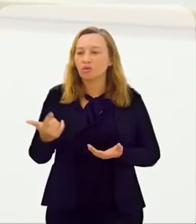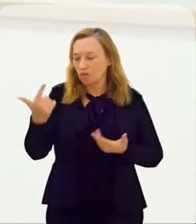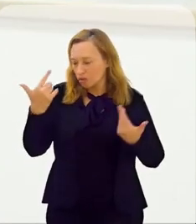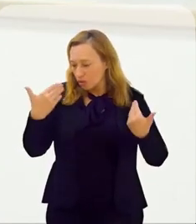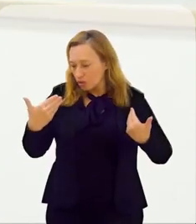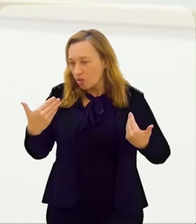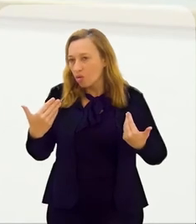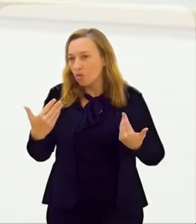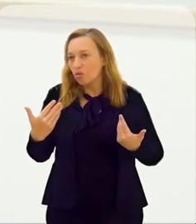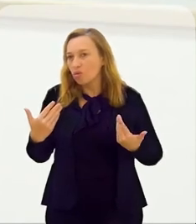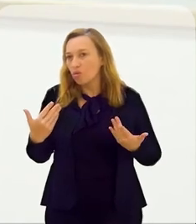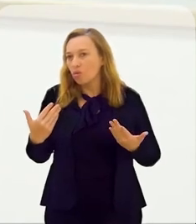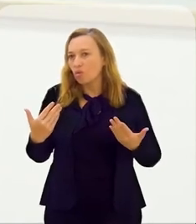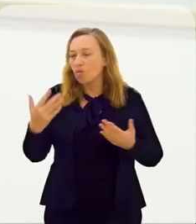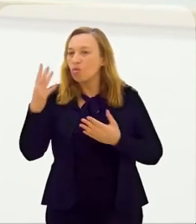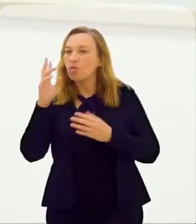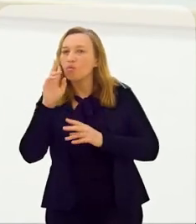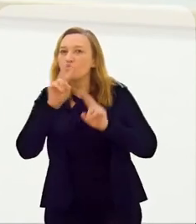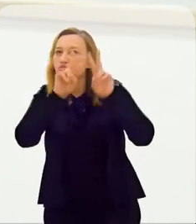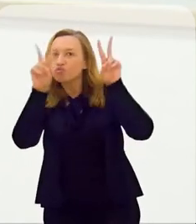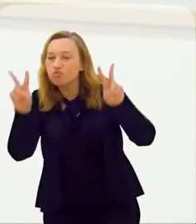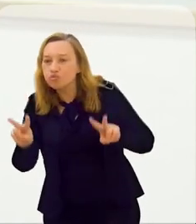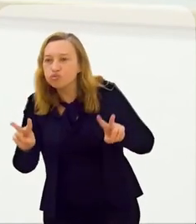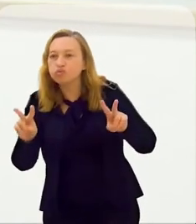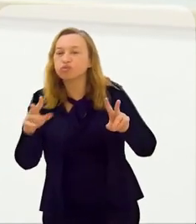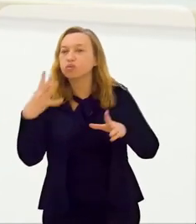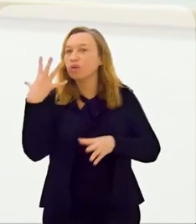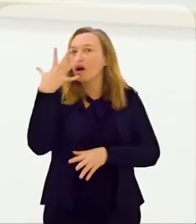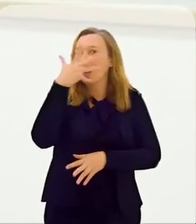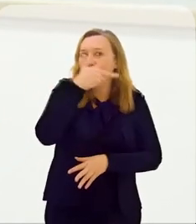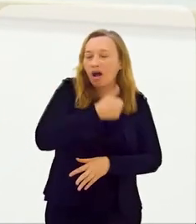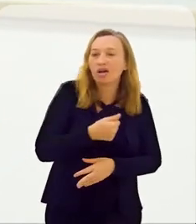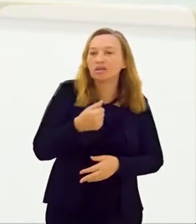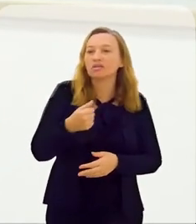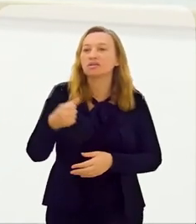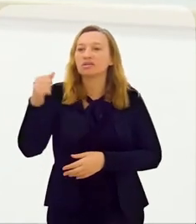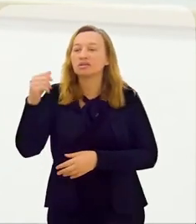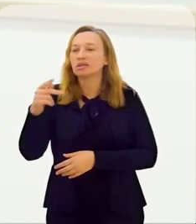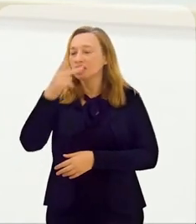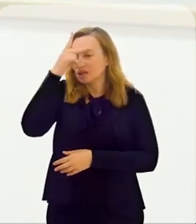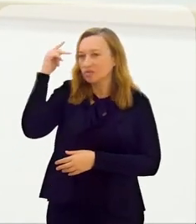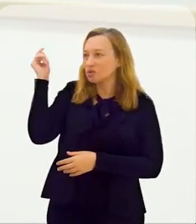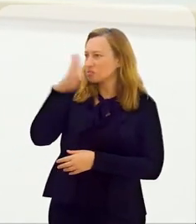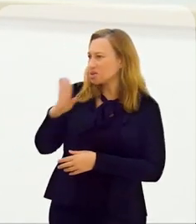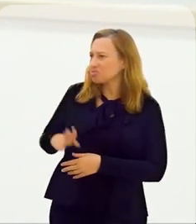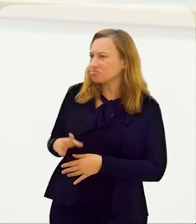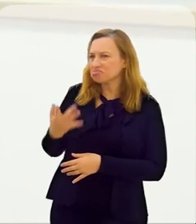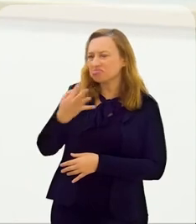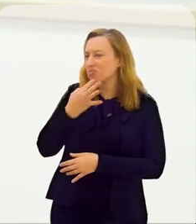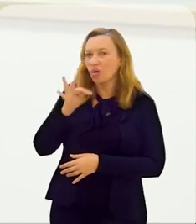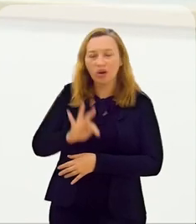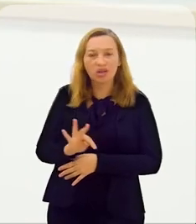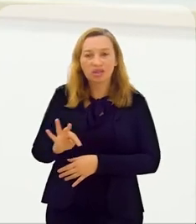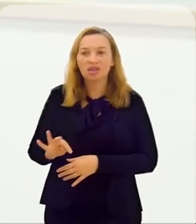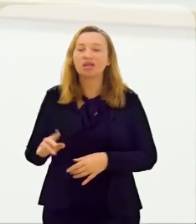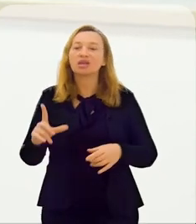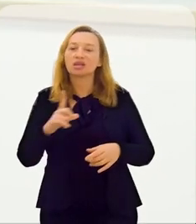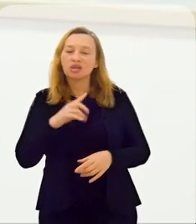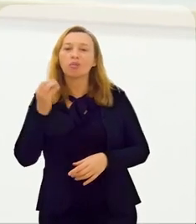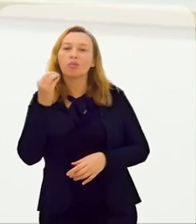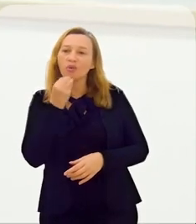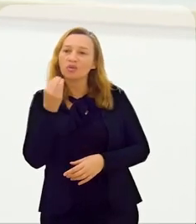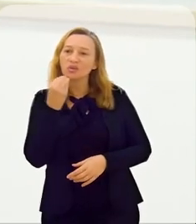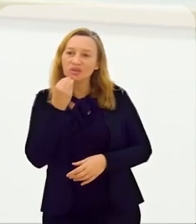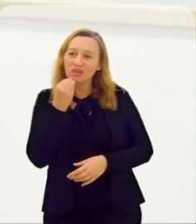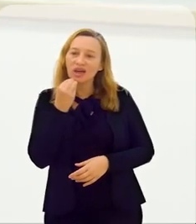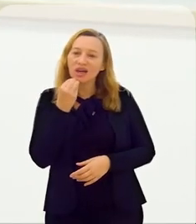no que tange ao visual, às paisagens. São coisas deslumbrantes que o brasileiro, às vezes, não